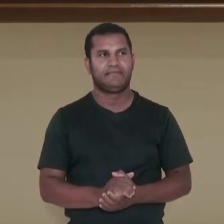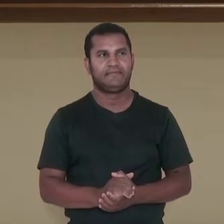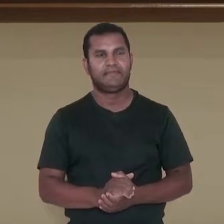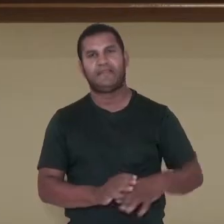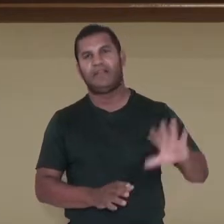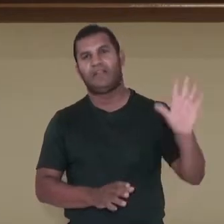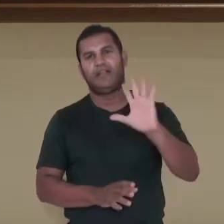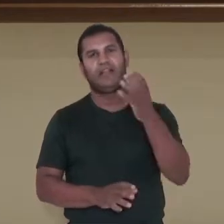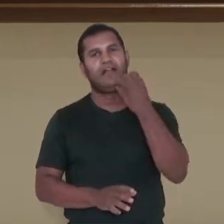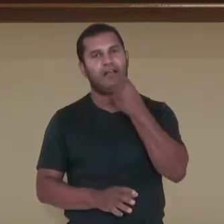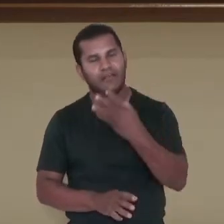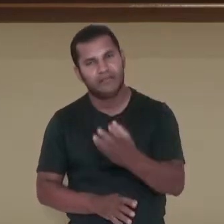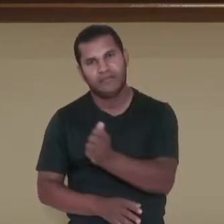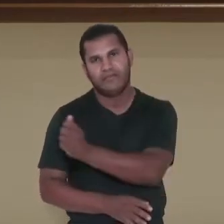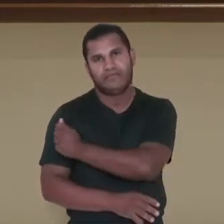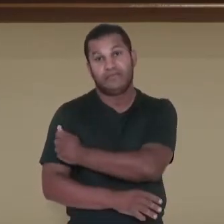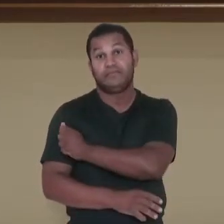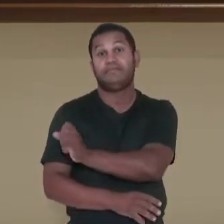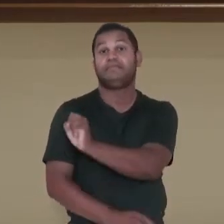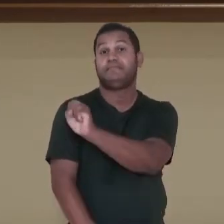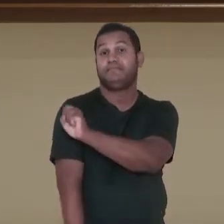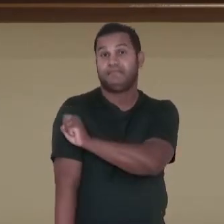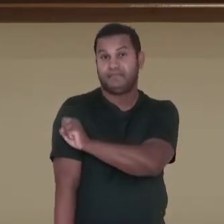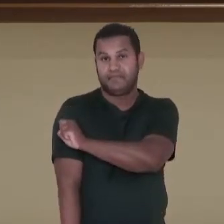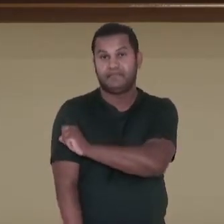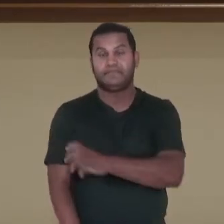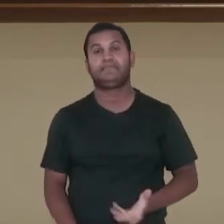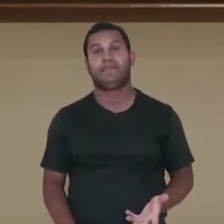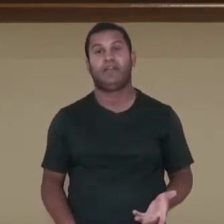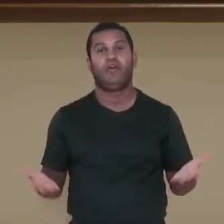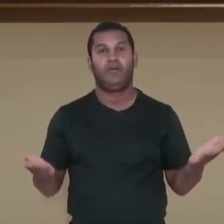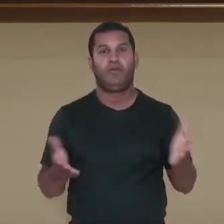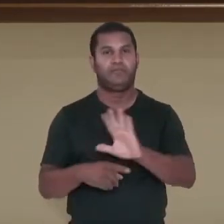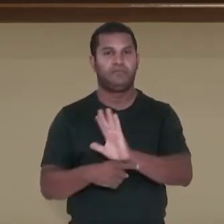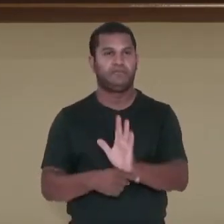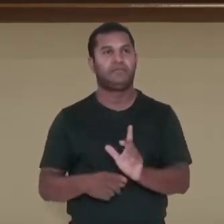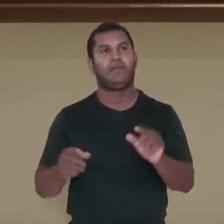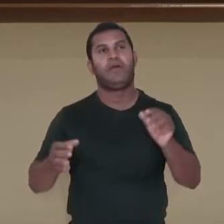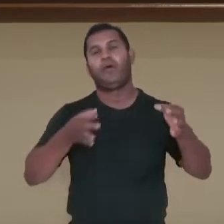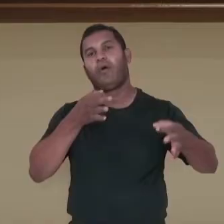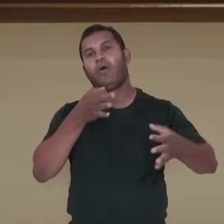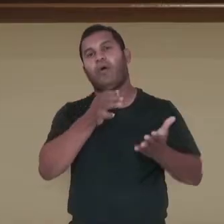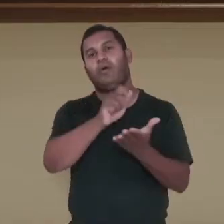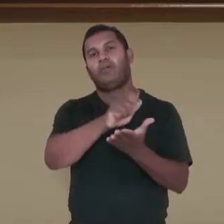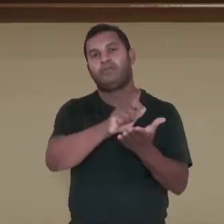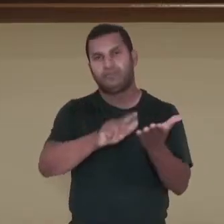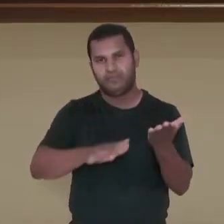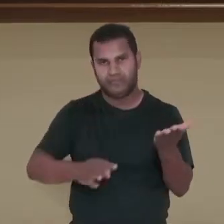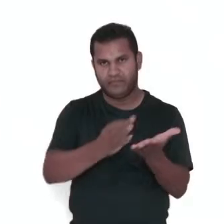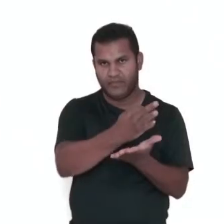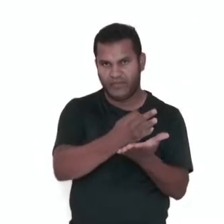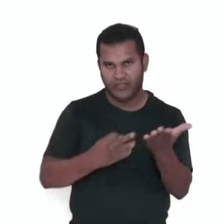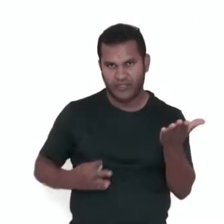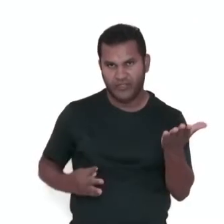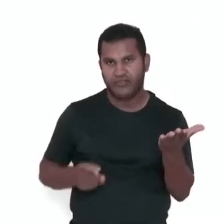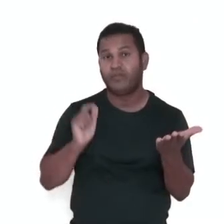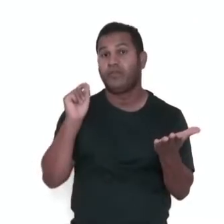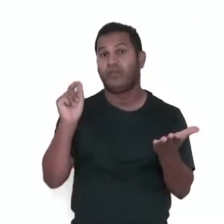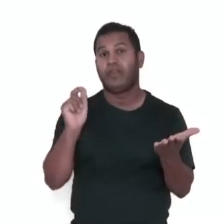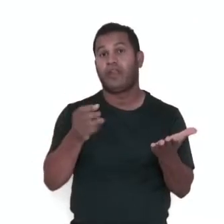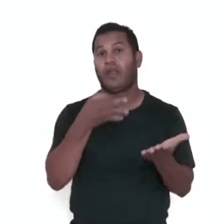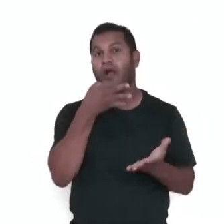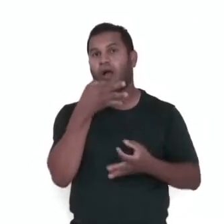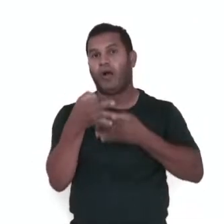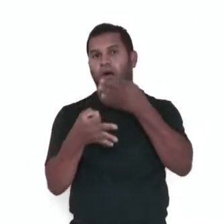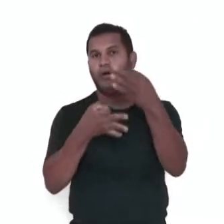Olá, estudantes do oitavo ano! Nesse vídeo vamos falar sobre o artigo de opinião. Você já falou com alguém que não prestava